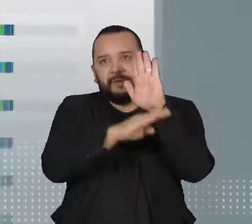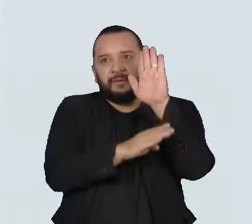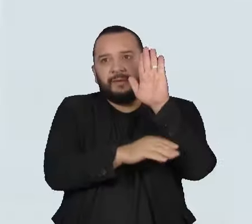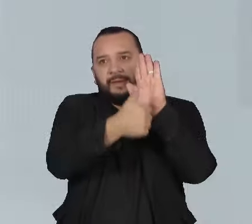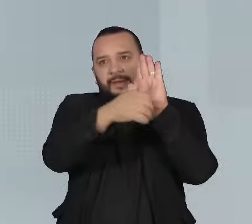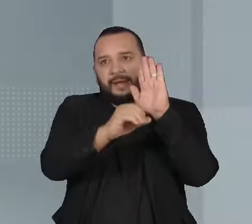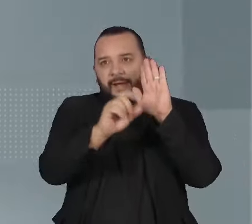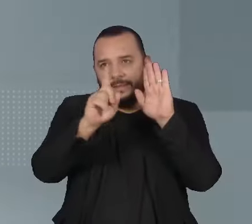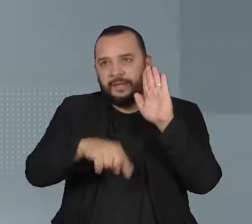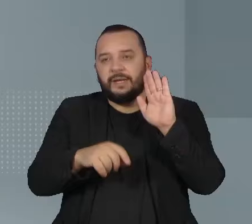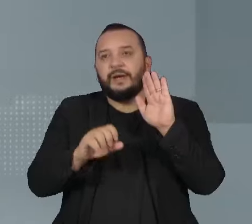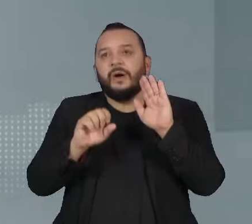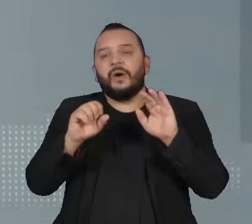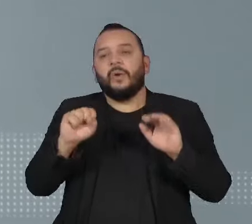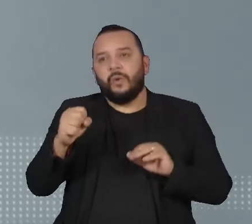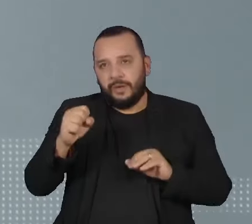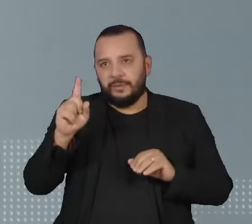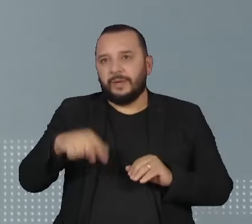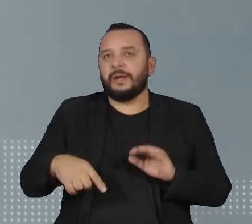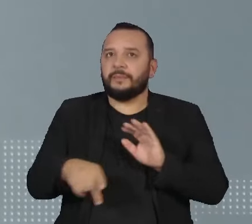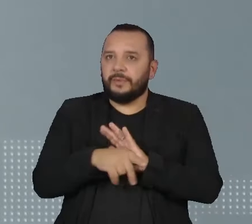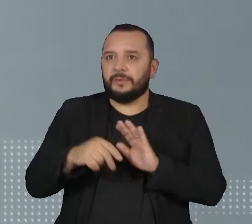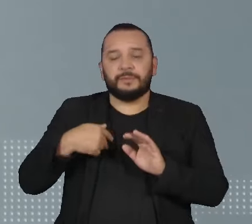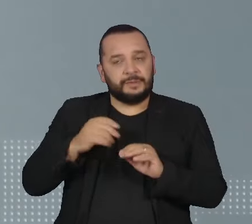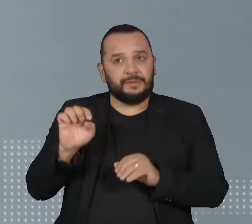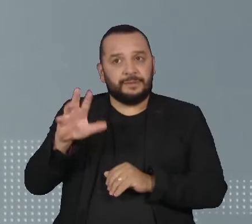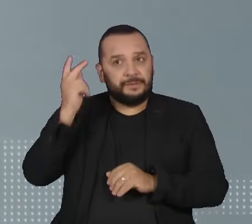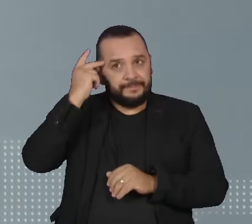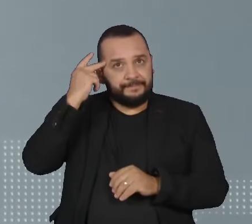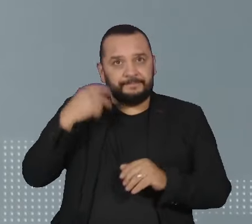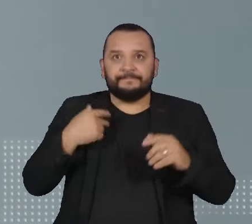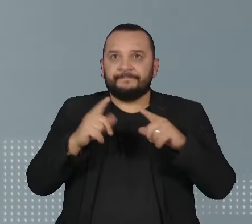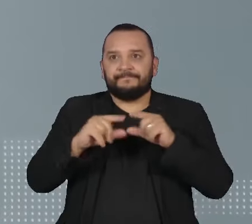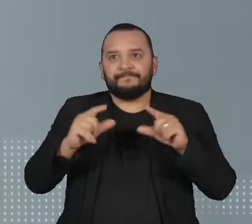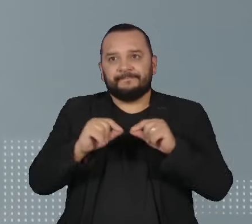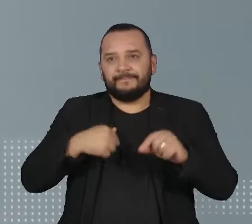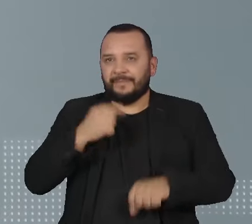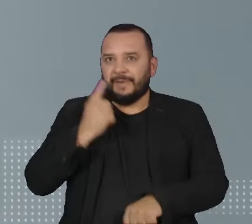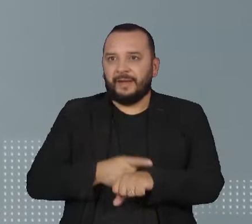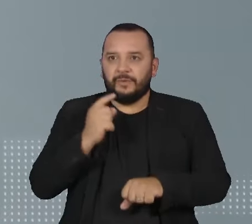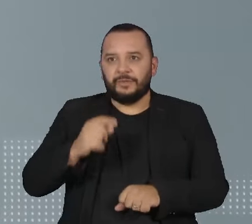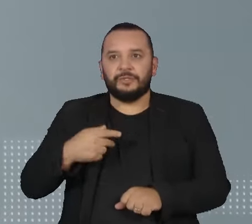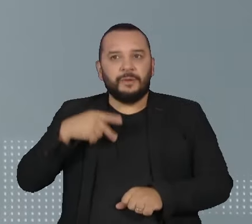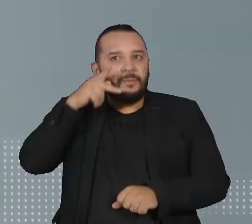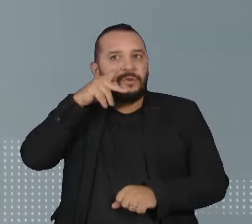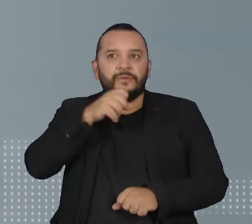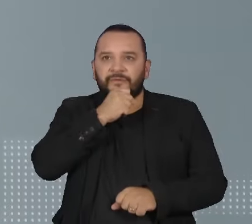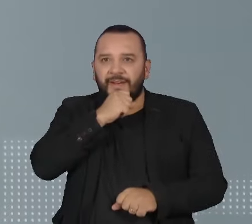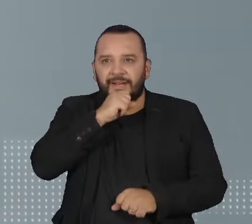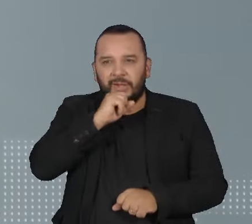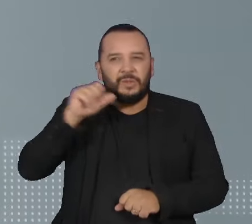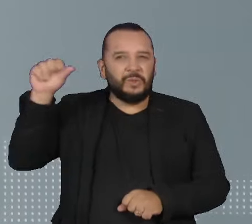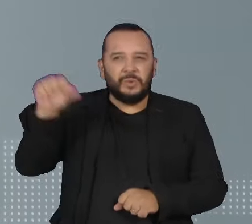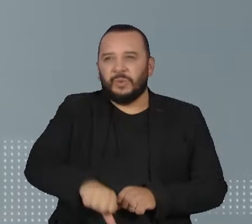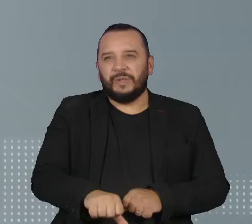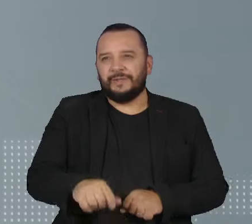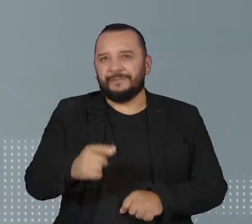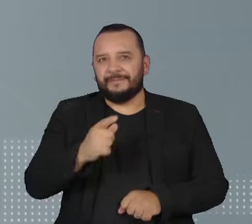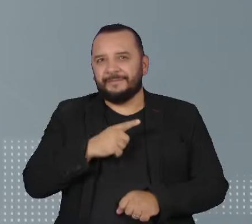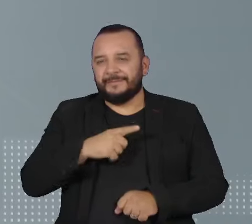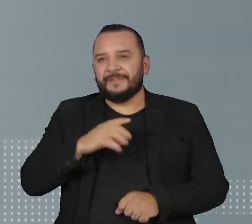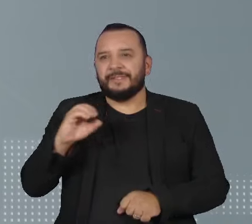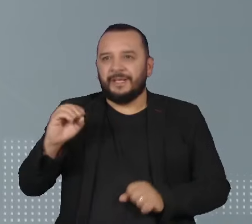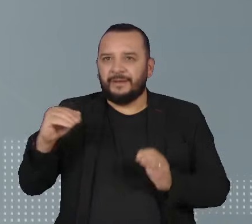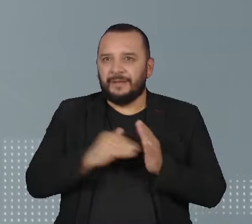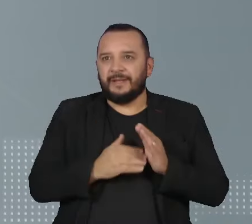Paulo. Entre as capitais, Brasília aparece com a maior pontuação e Porto Velho com a menor, numa escala que vai